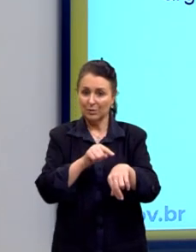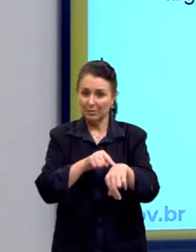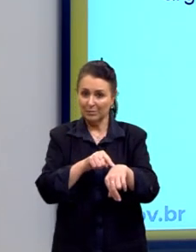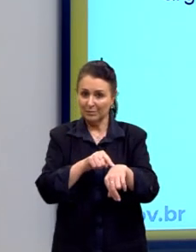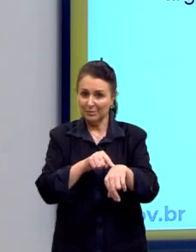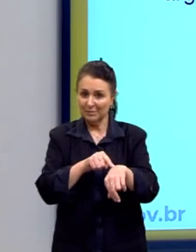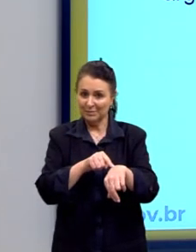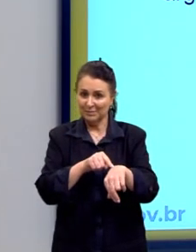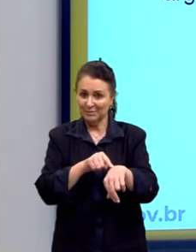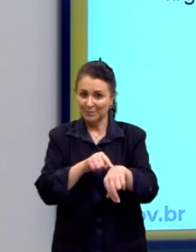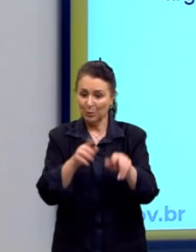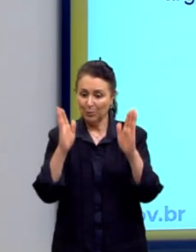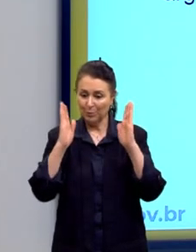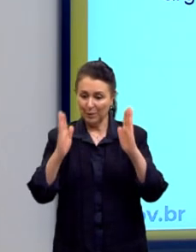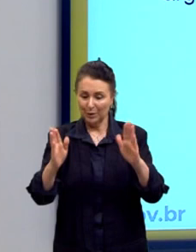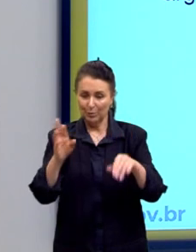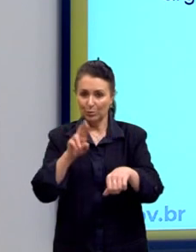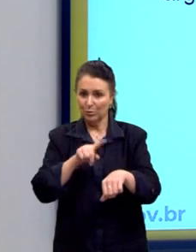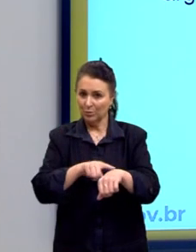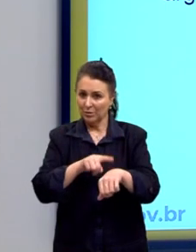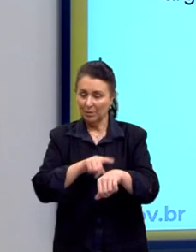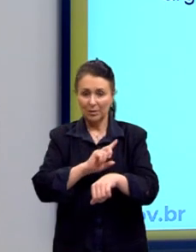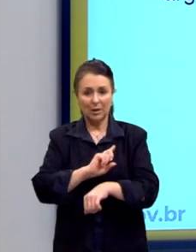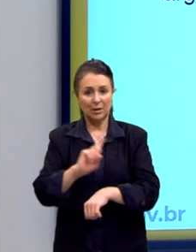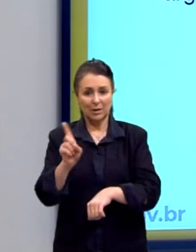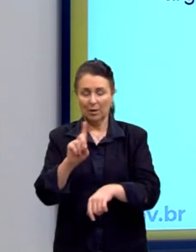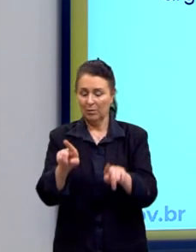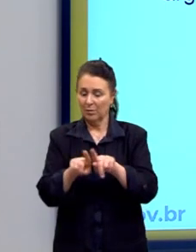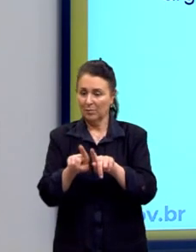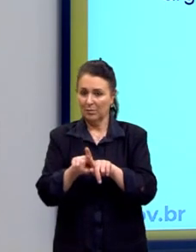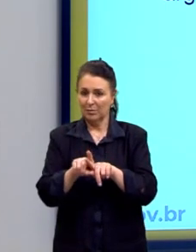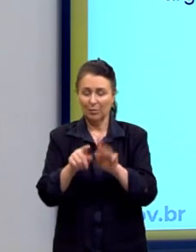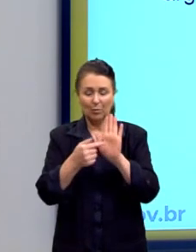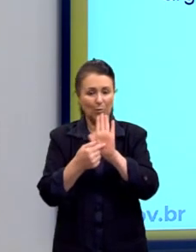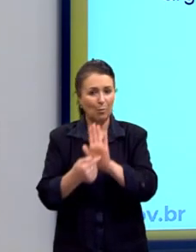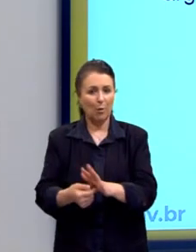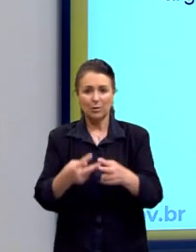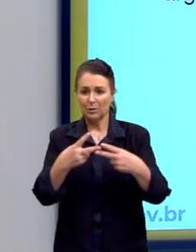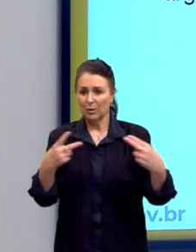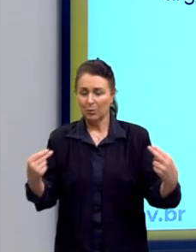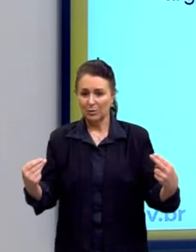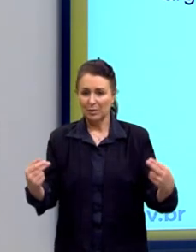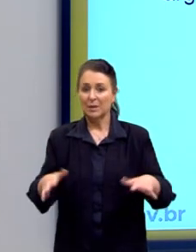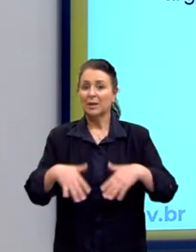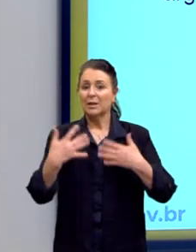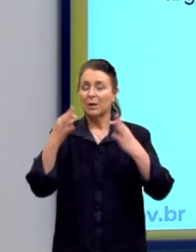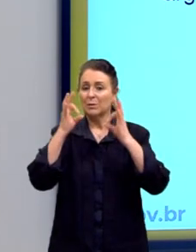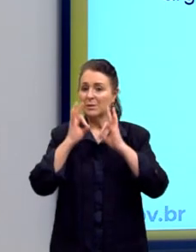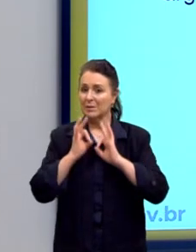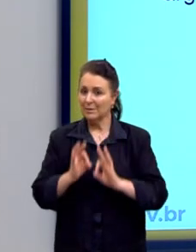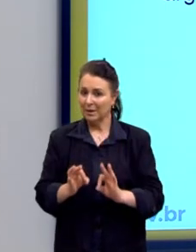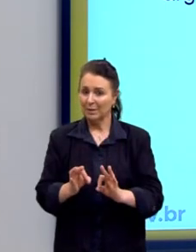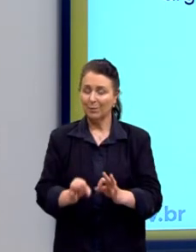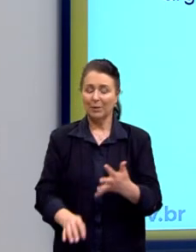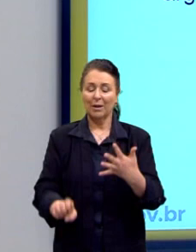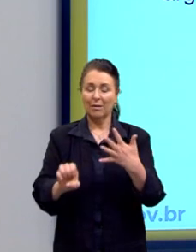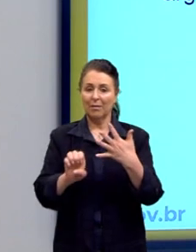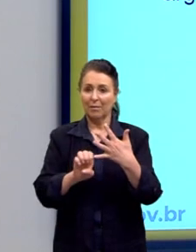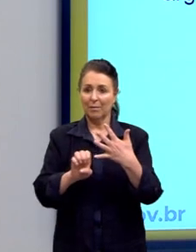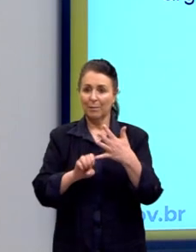é um determinado tempo. Também não, não traz fatos. Então, a alternativa correta, alternativa E,